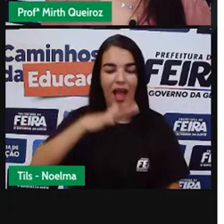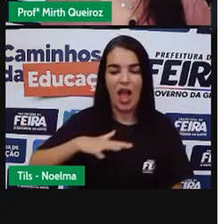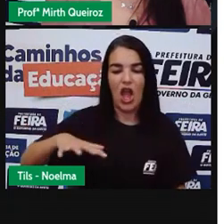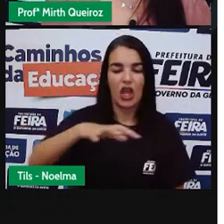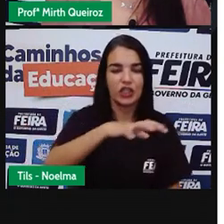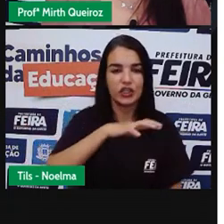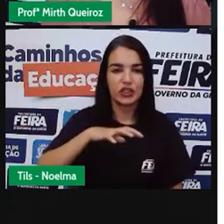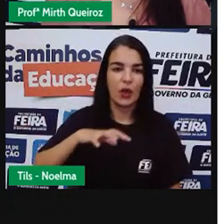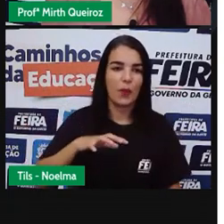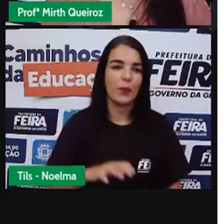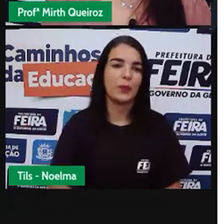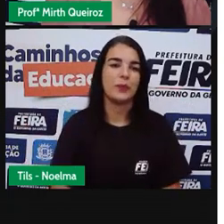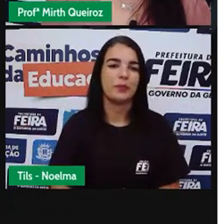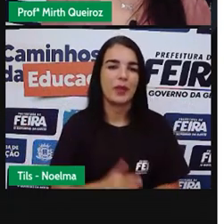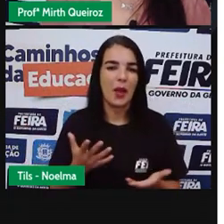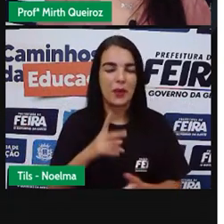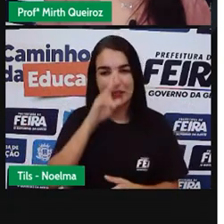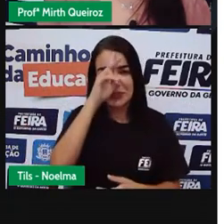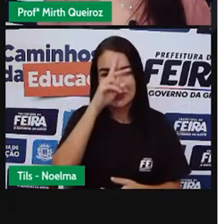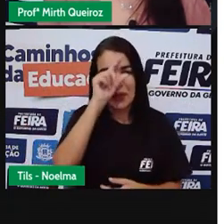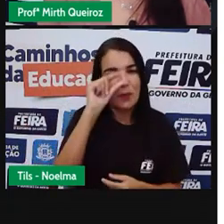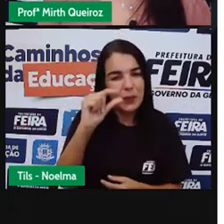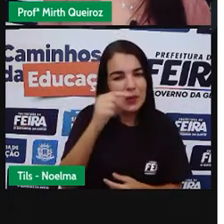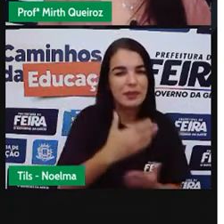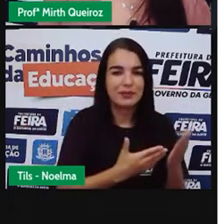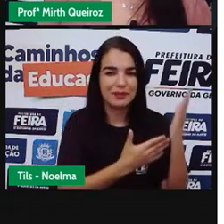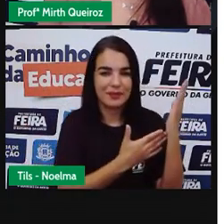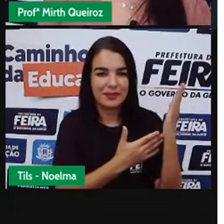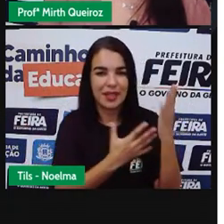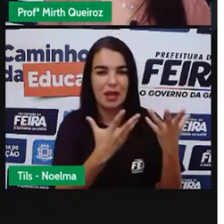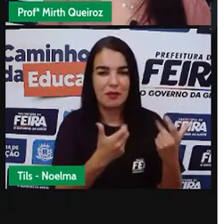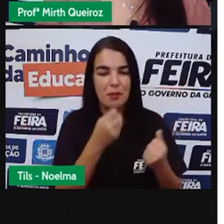pouquinho aqui Da história dele Para vocês Vamos ver